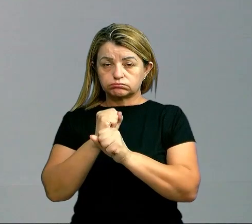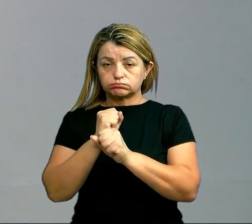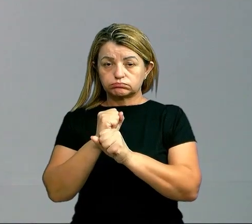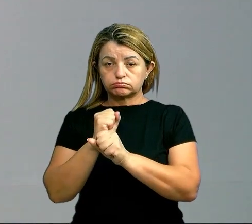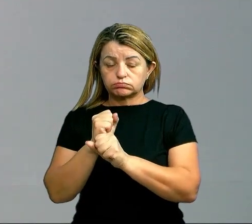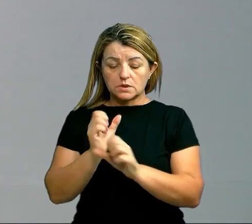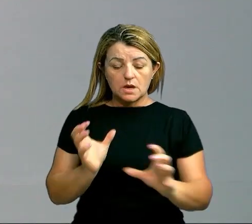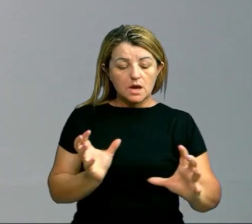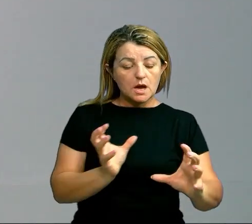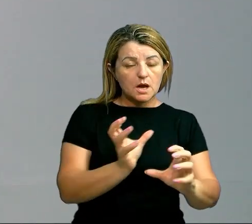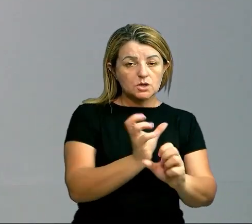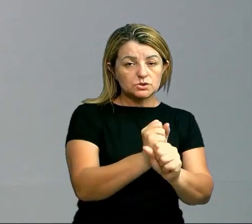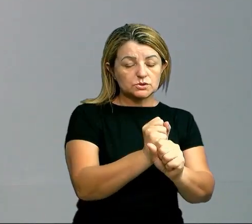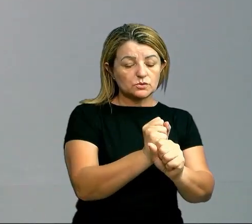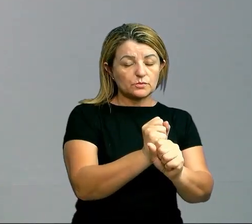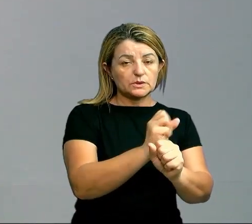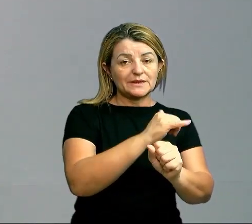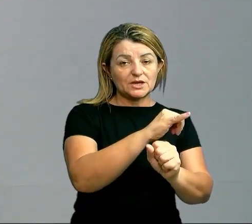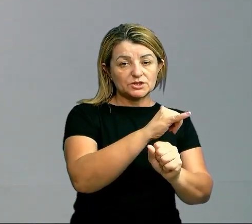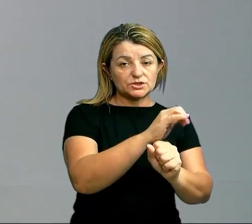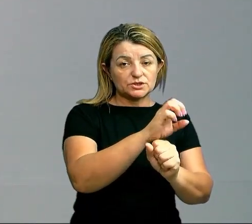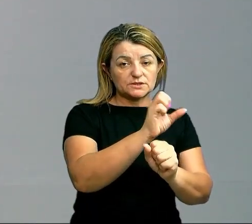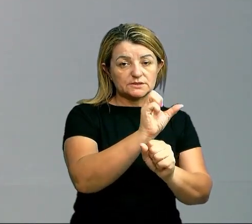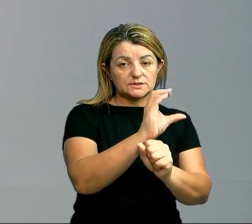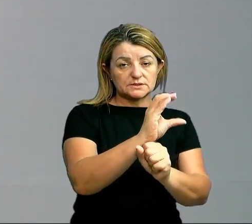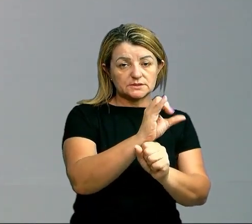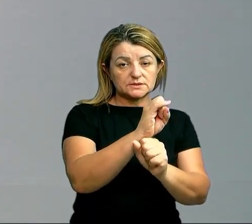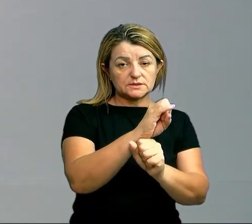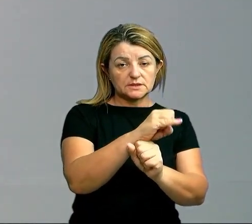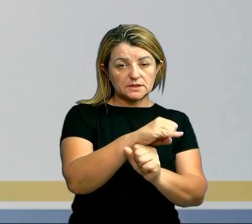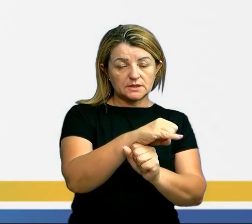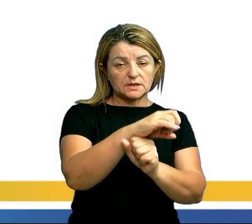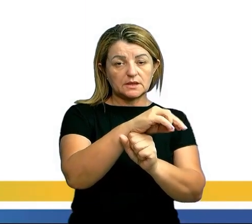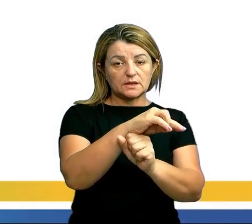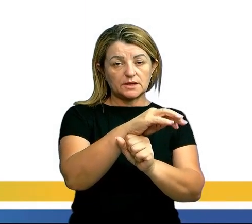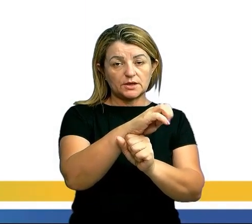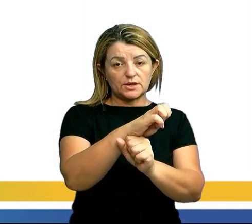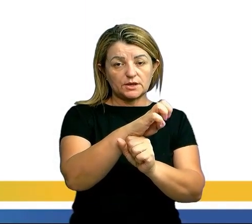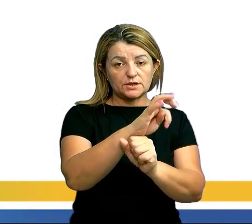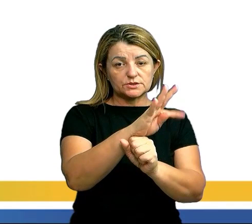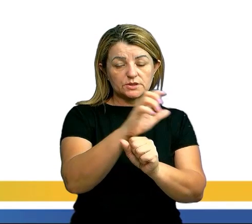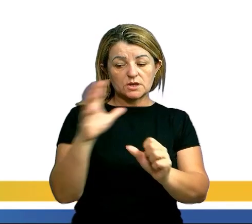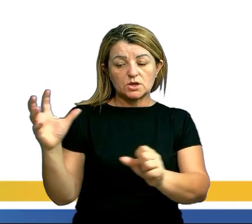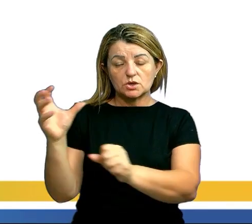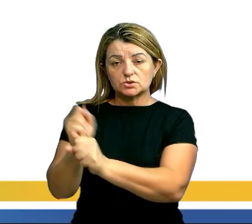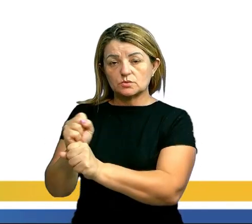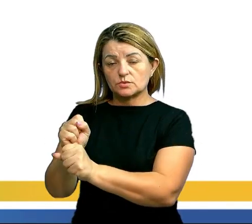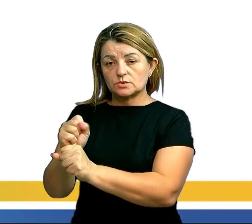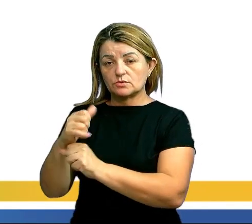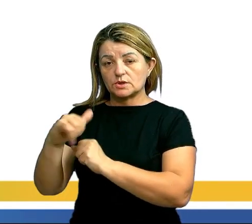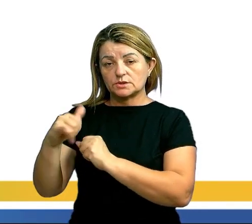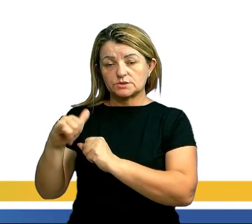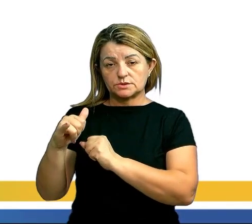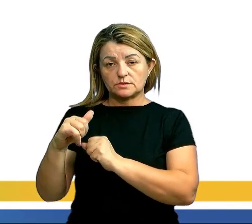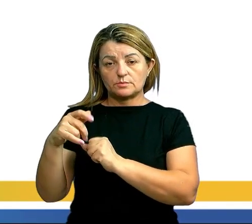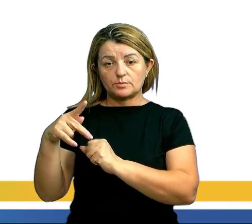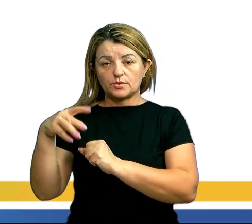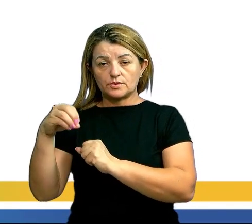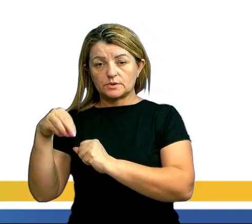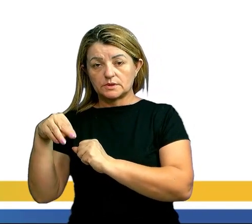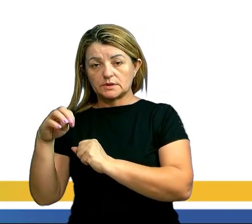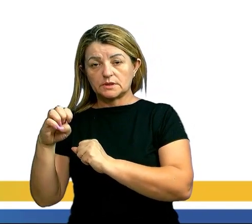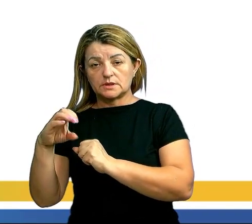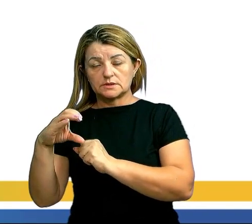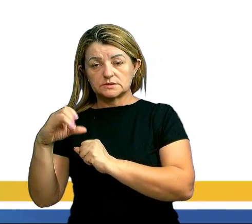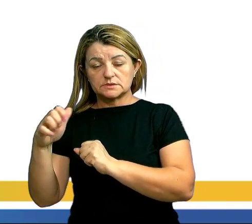soma da energia cinética com a energia potencial. Dessa maneira a gente pode pensar que analisando as alternativas temos letra